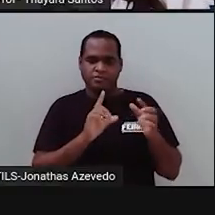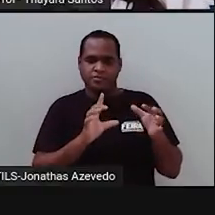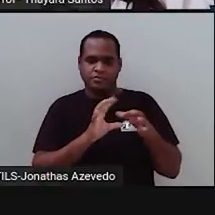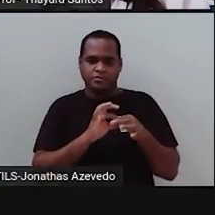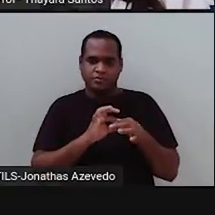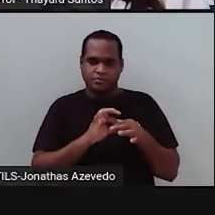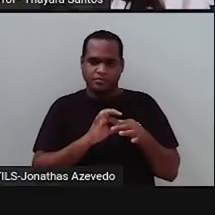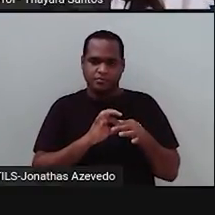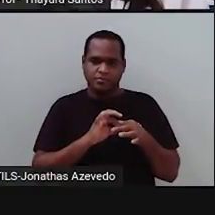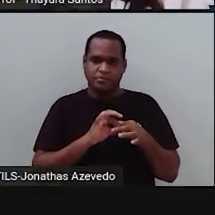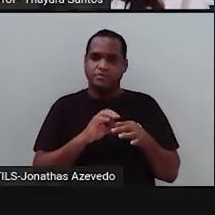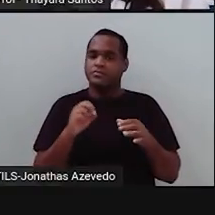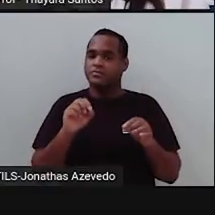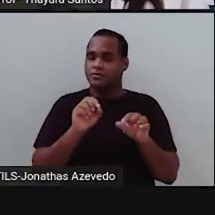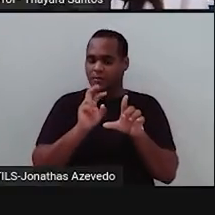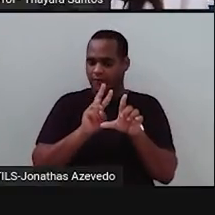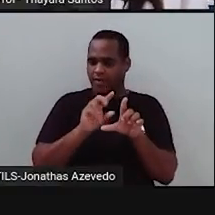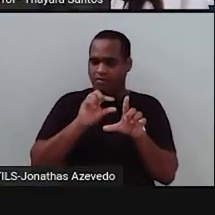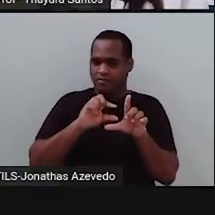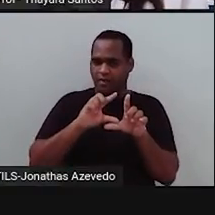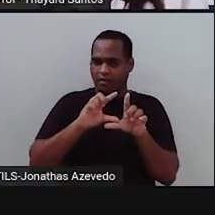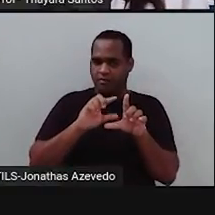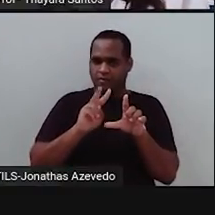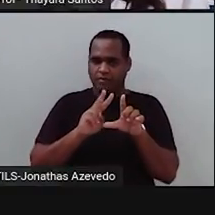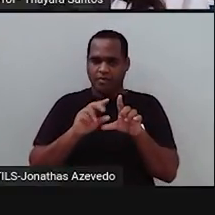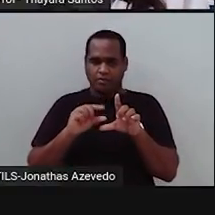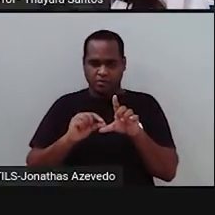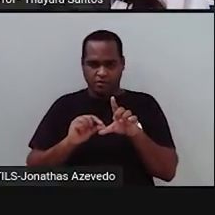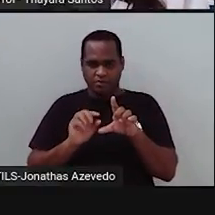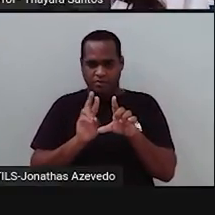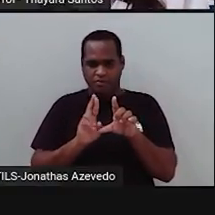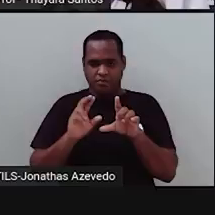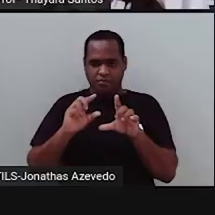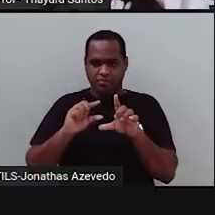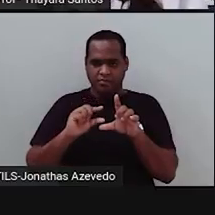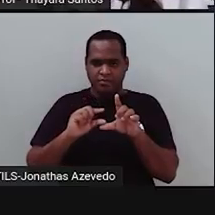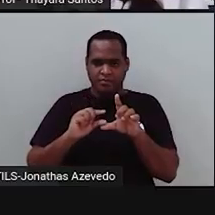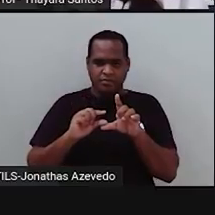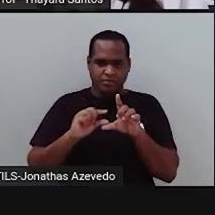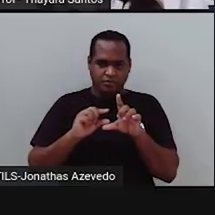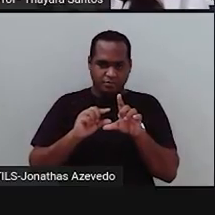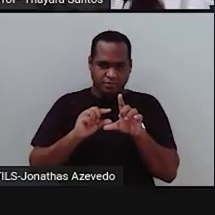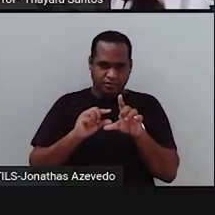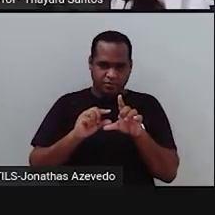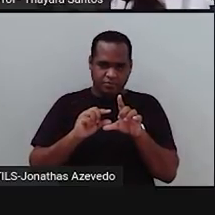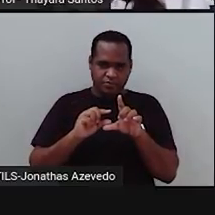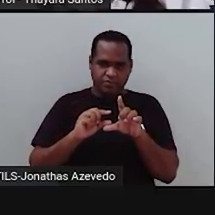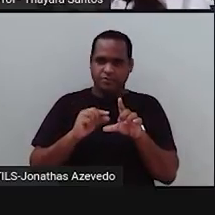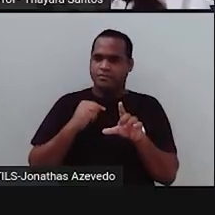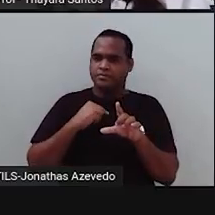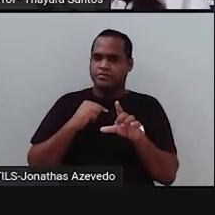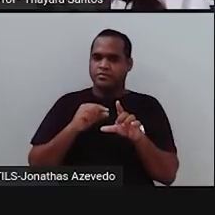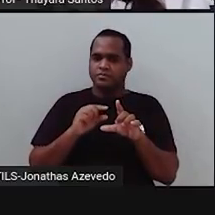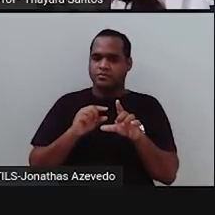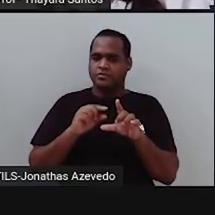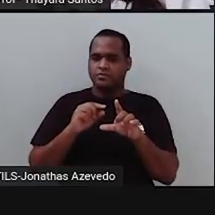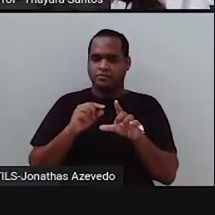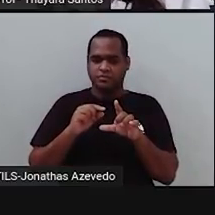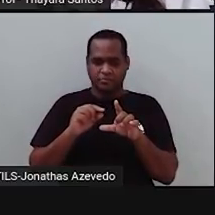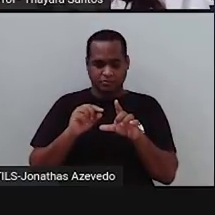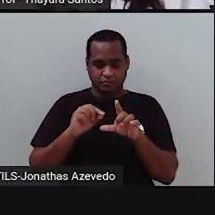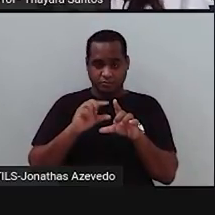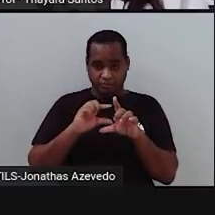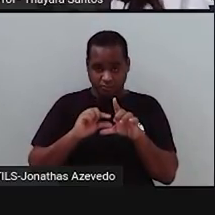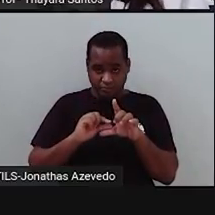Então, ele pode ser Vzão, Rzão. Pode ser Vzão, Rzinho. Pode ser Vzinho, V